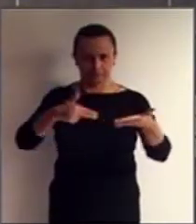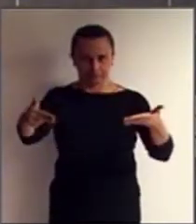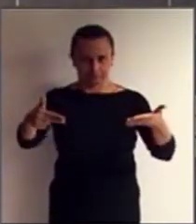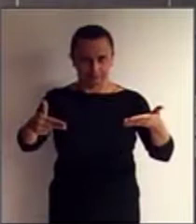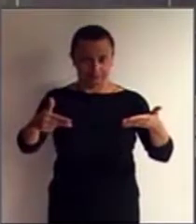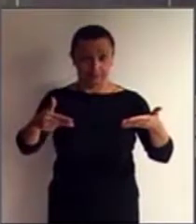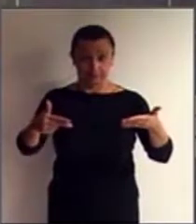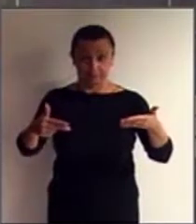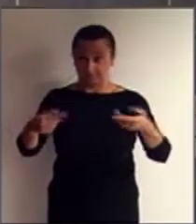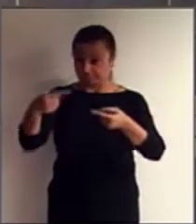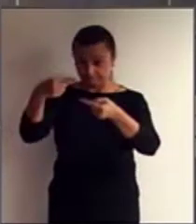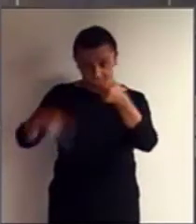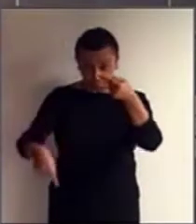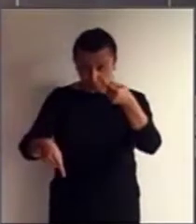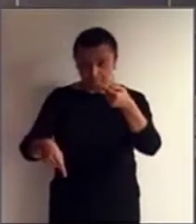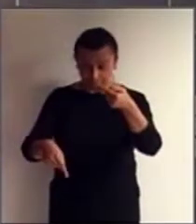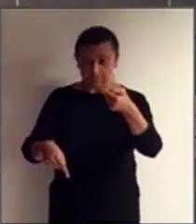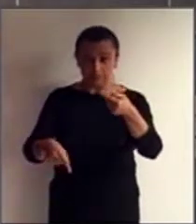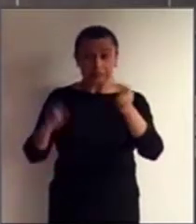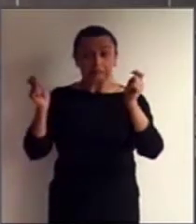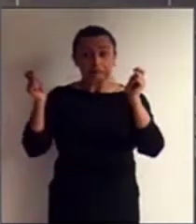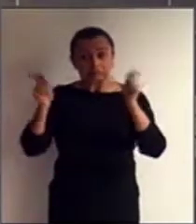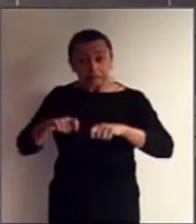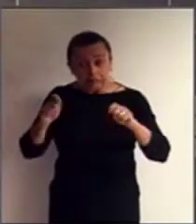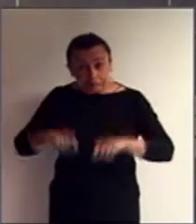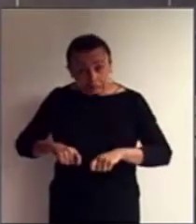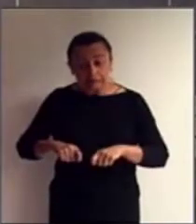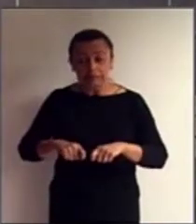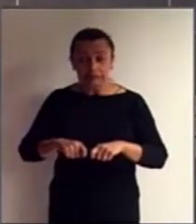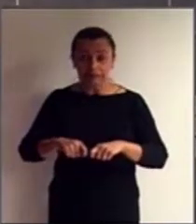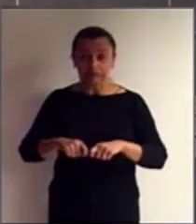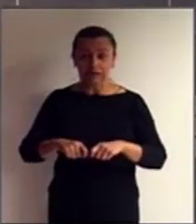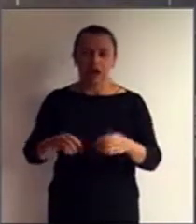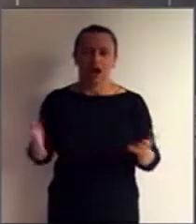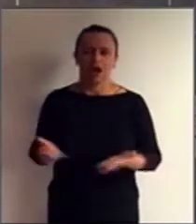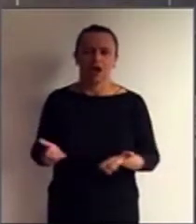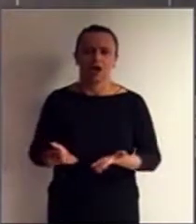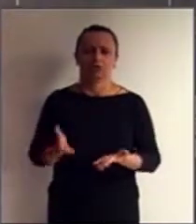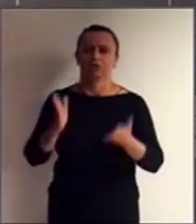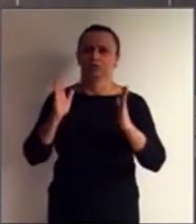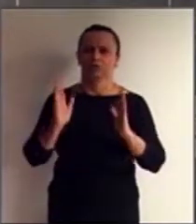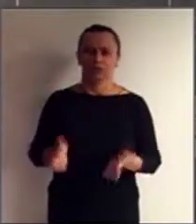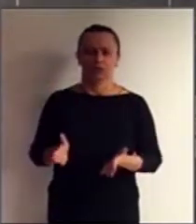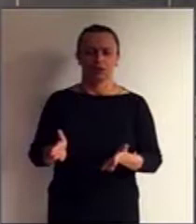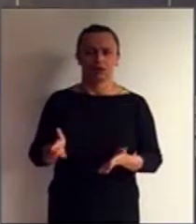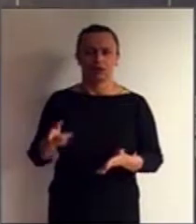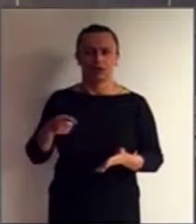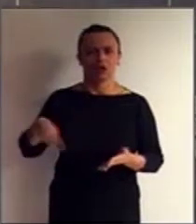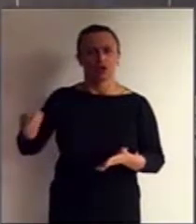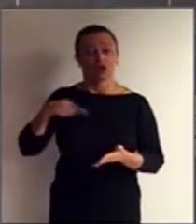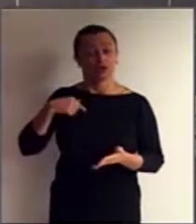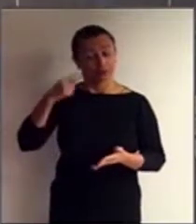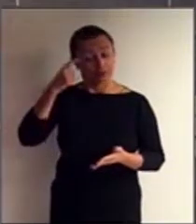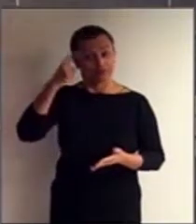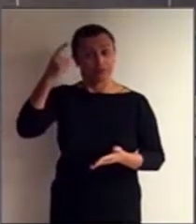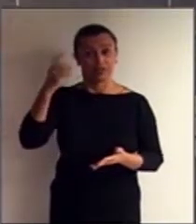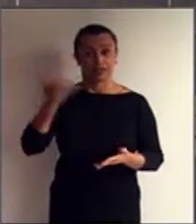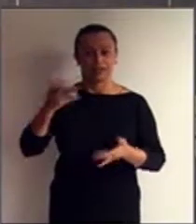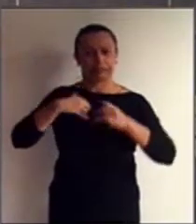com a Convenção, e, naquilo que for possível, desde já, que é a nossa intenção com